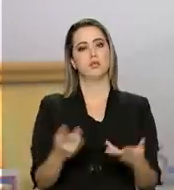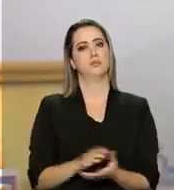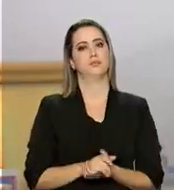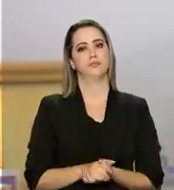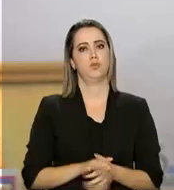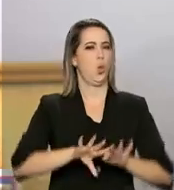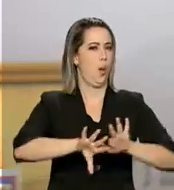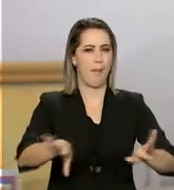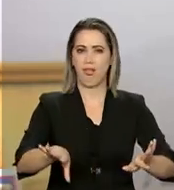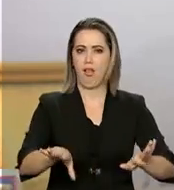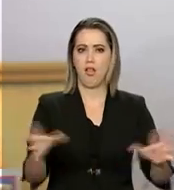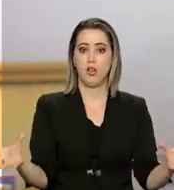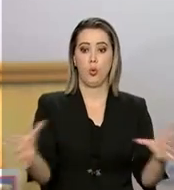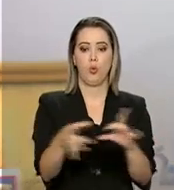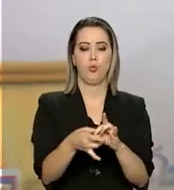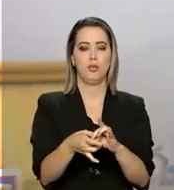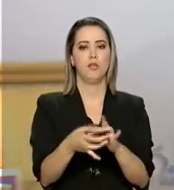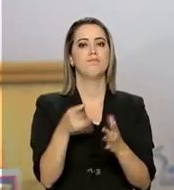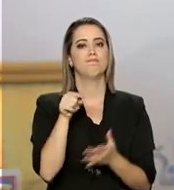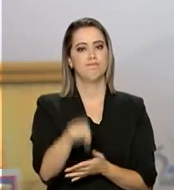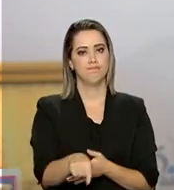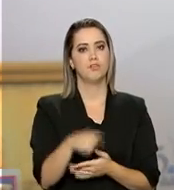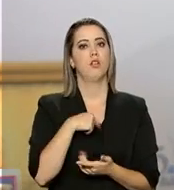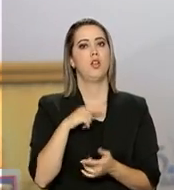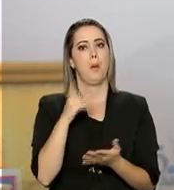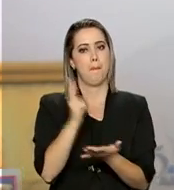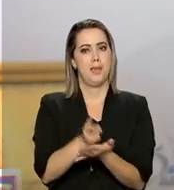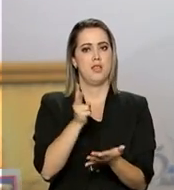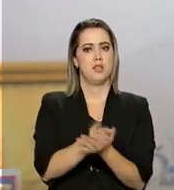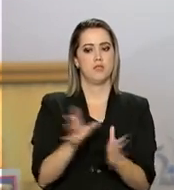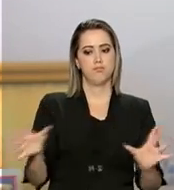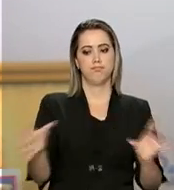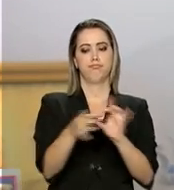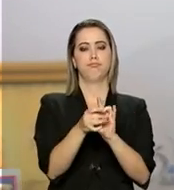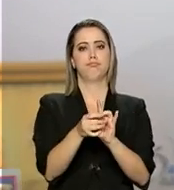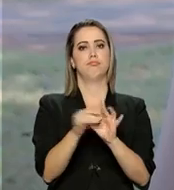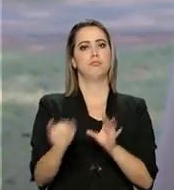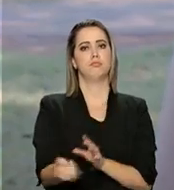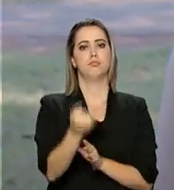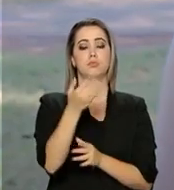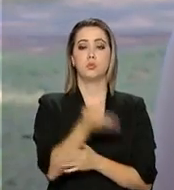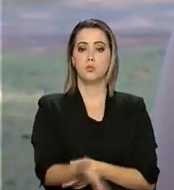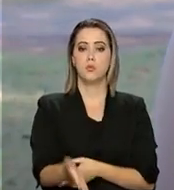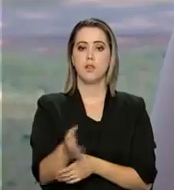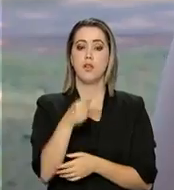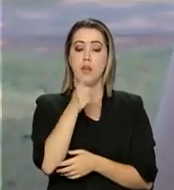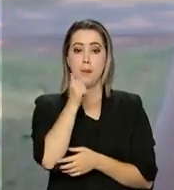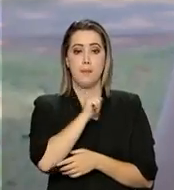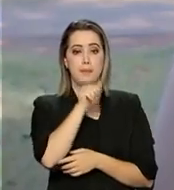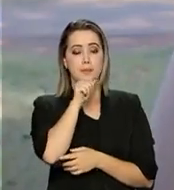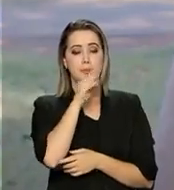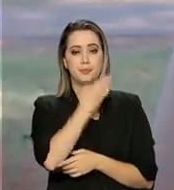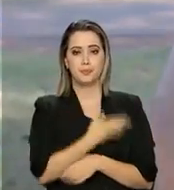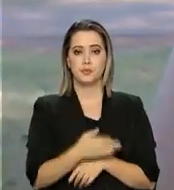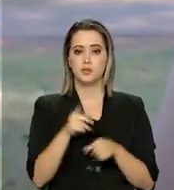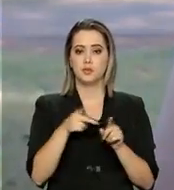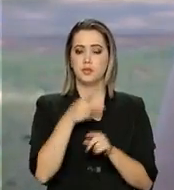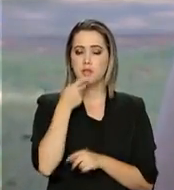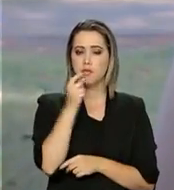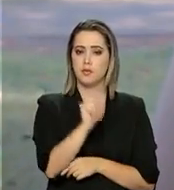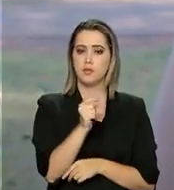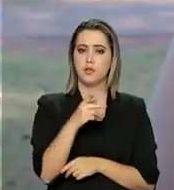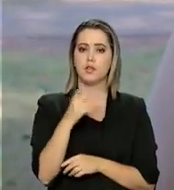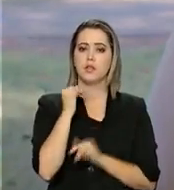Não é apartar, é incluir. Então é estar na mesma oportunidade, na mesma condição. E para Micheline, mãe do Felipe, a